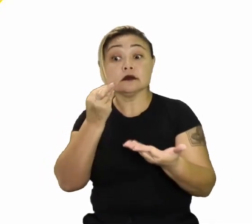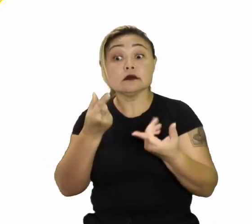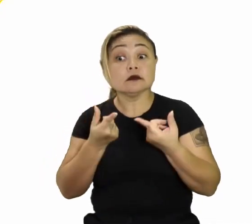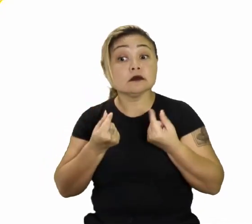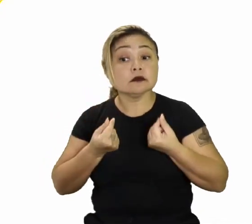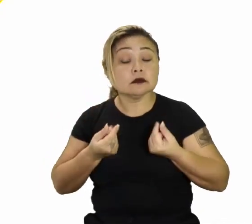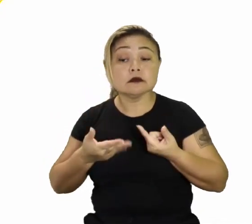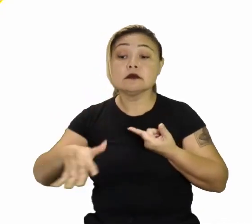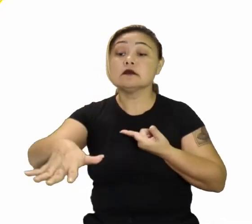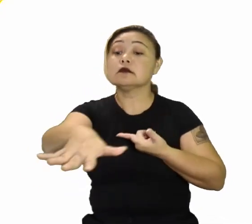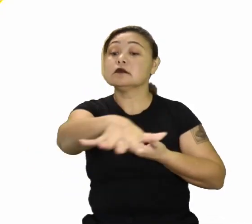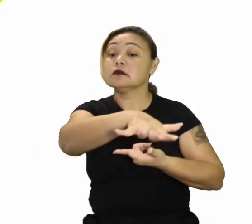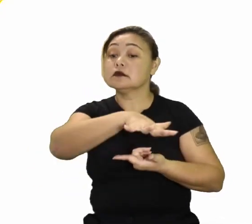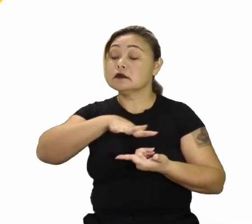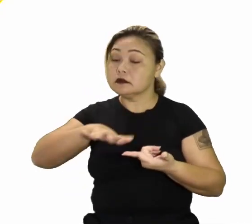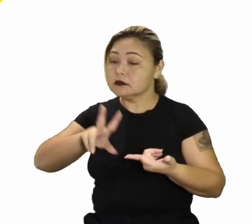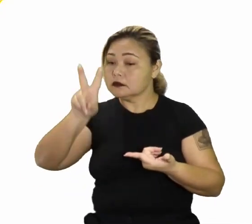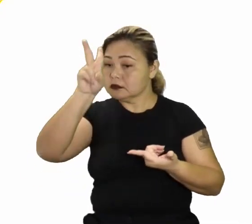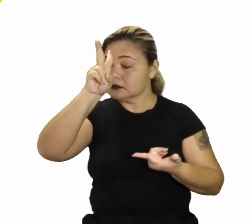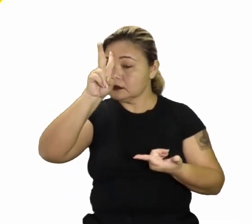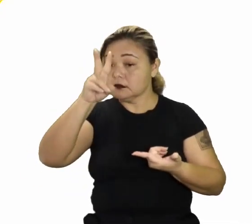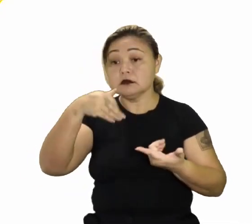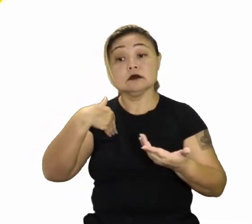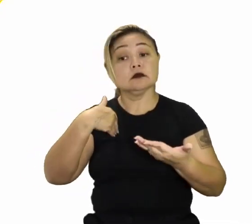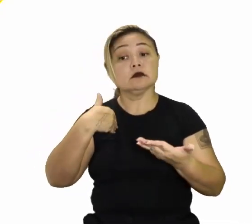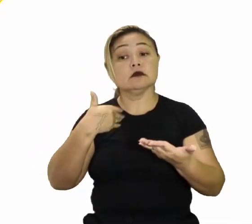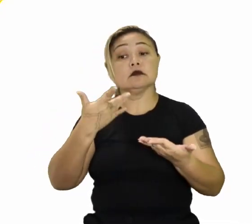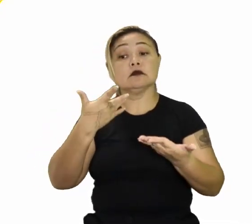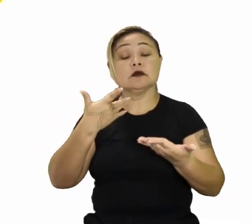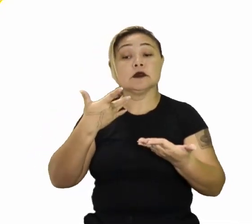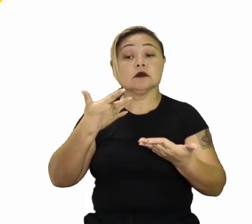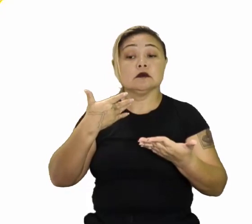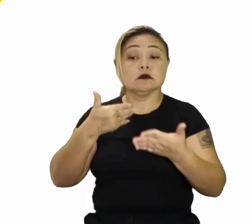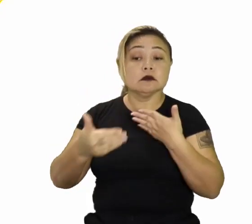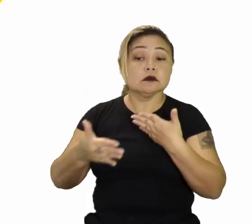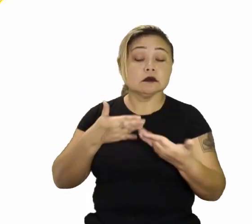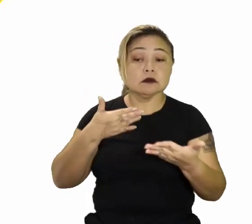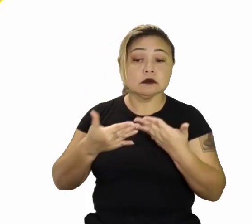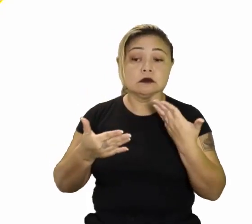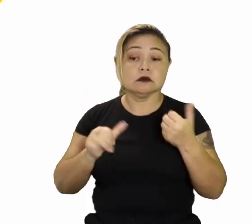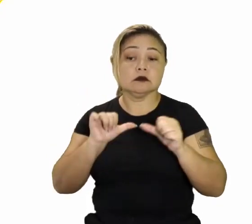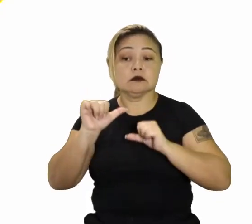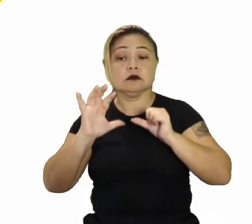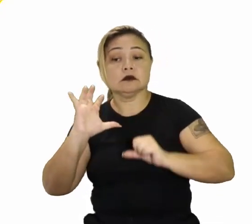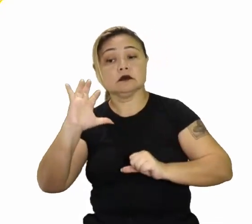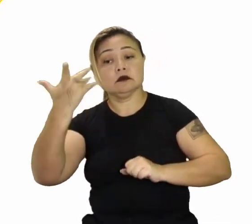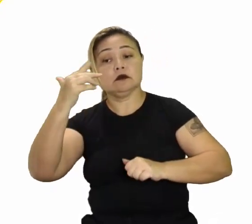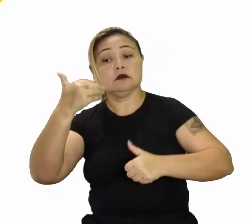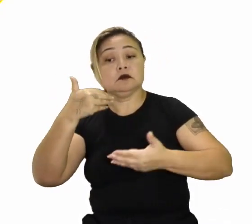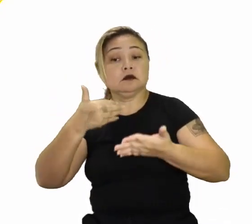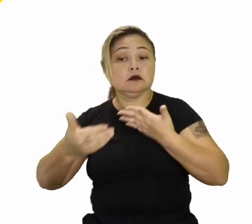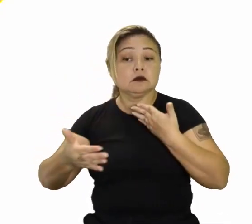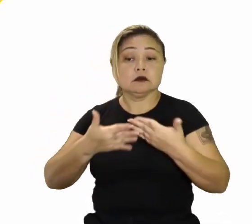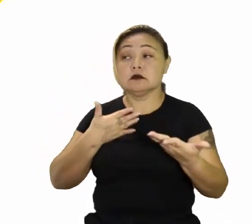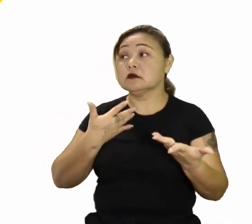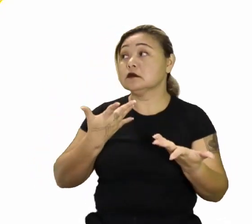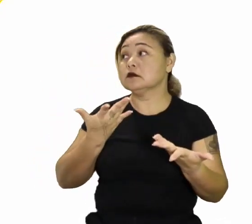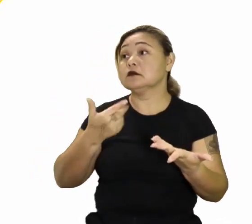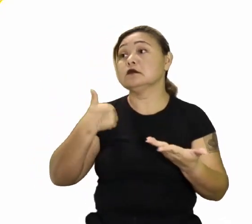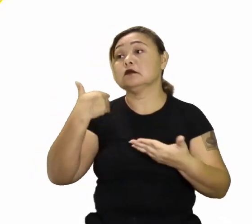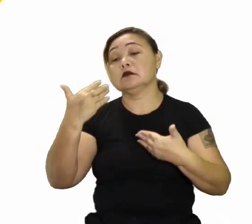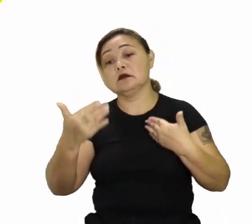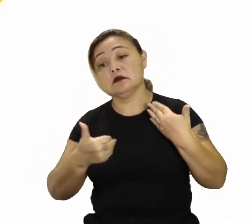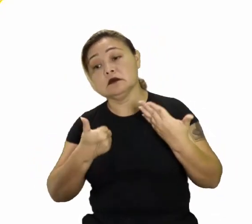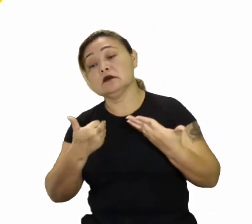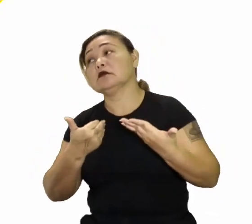Do mercado. Lembra? Qualquer alteração. No clima. Qualquer alteração. Se naquela